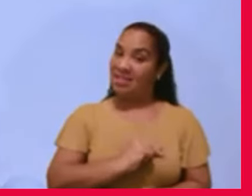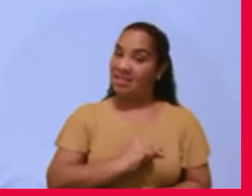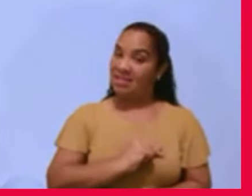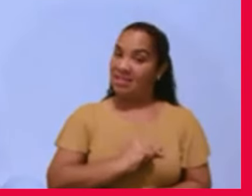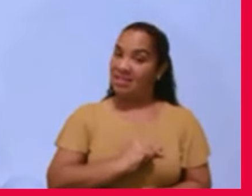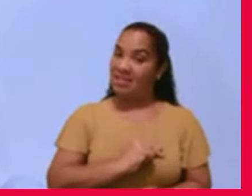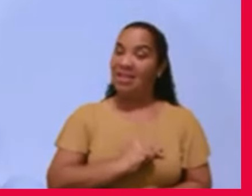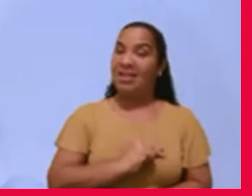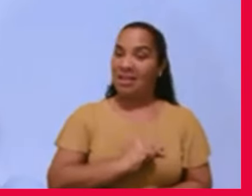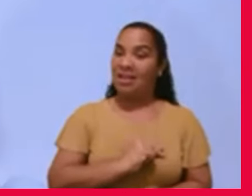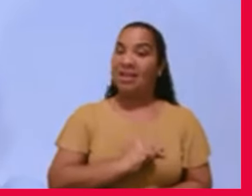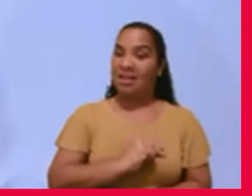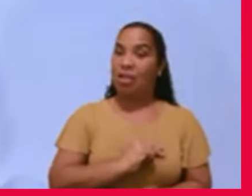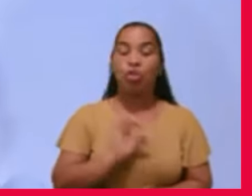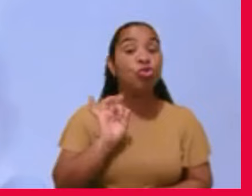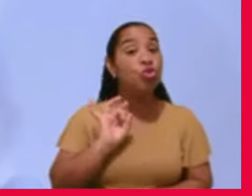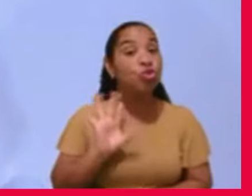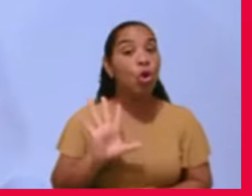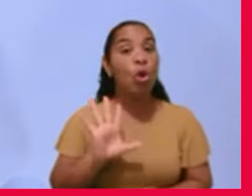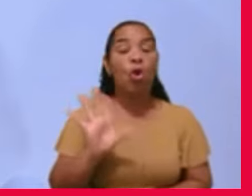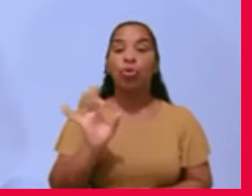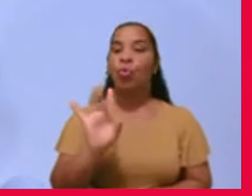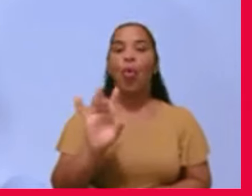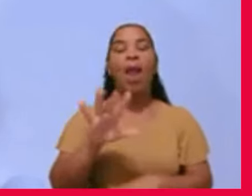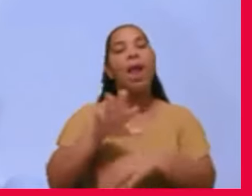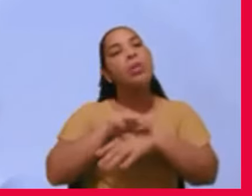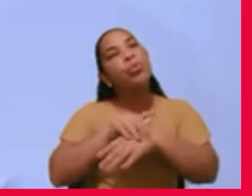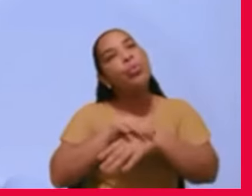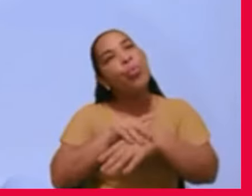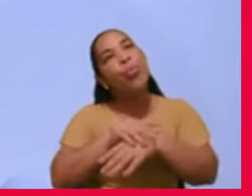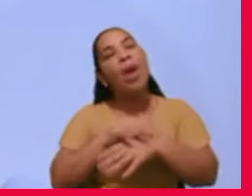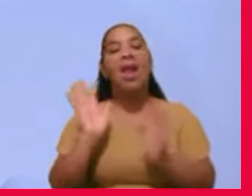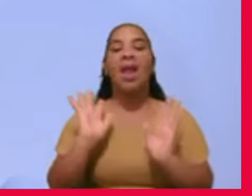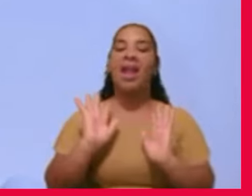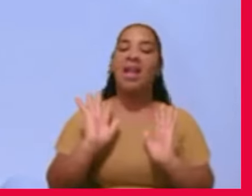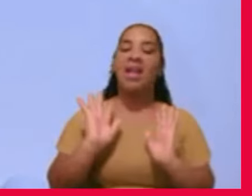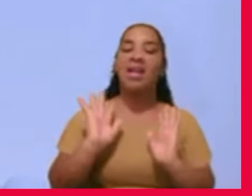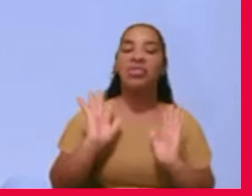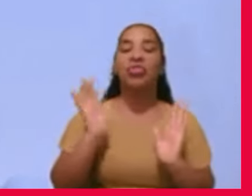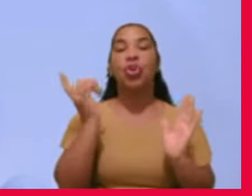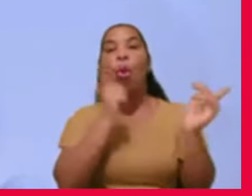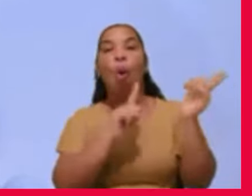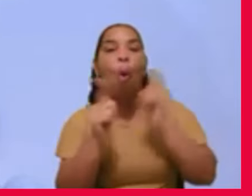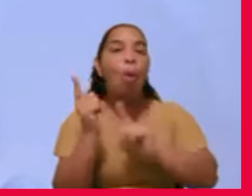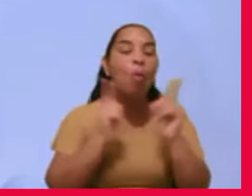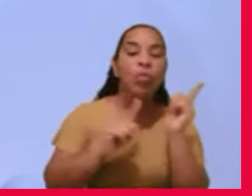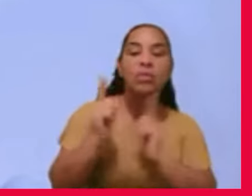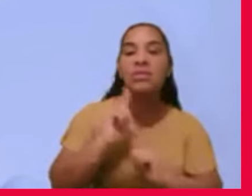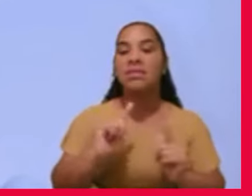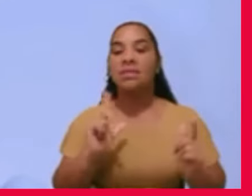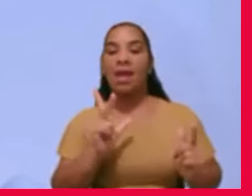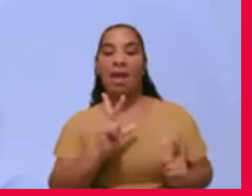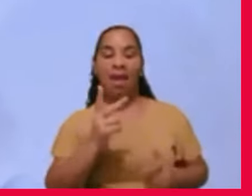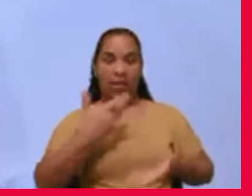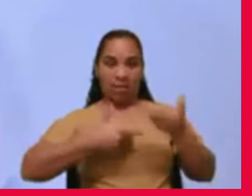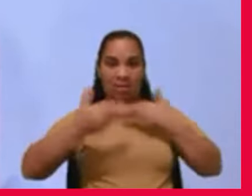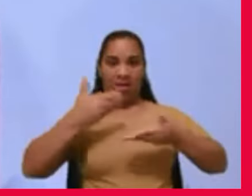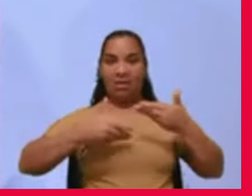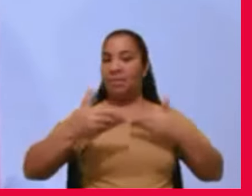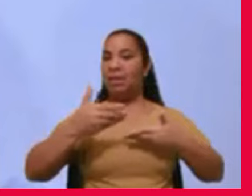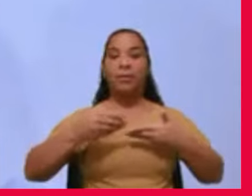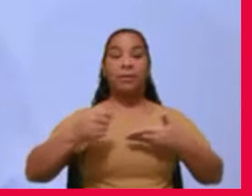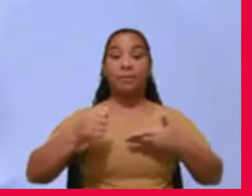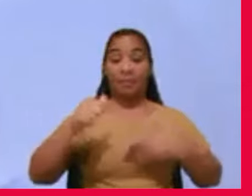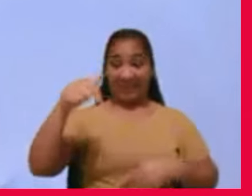conduta durante o transe da esquizofrenia. Aqui, na sala, nós devemos ter, no